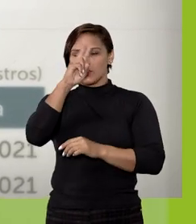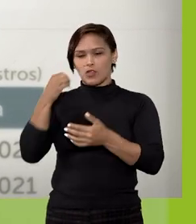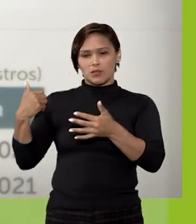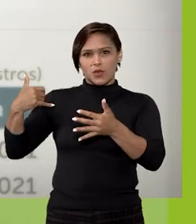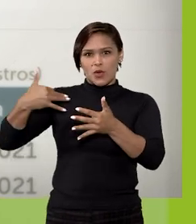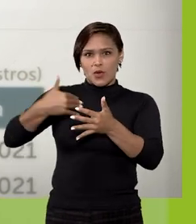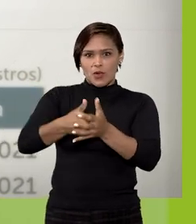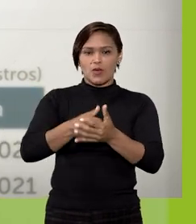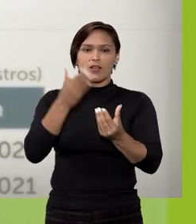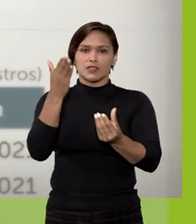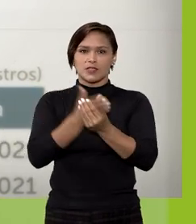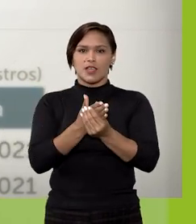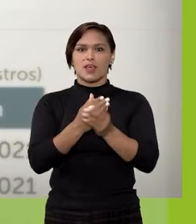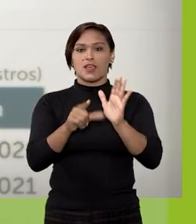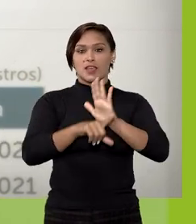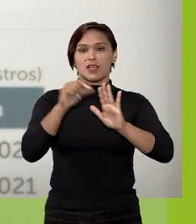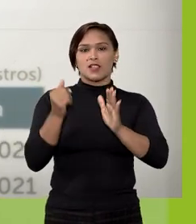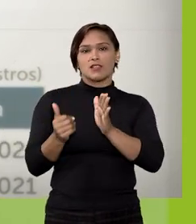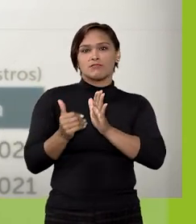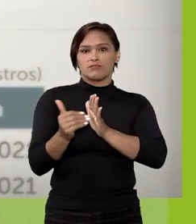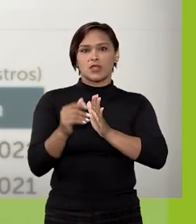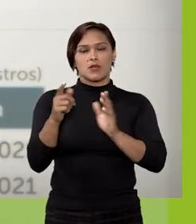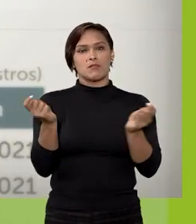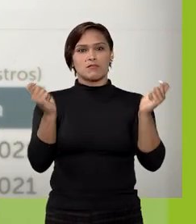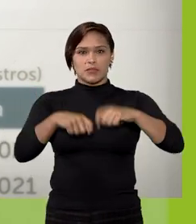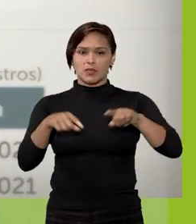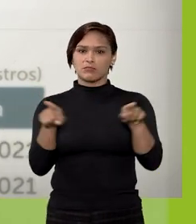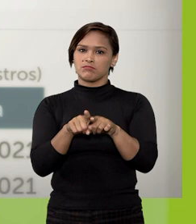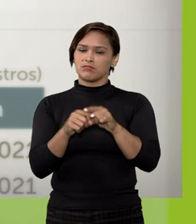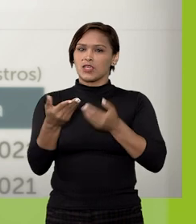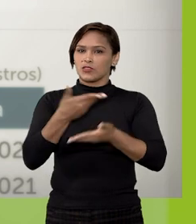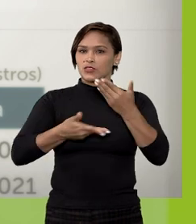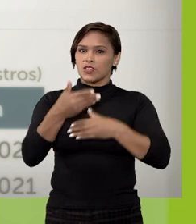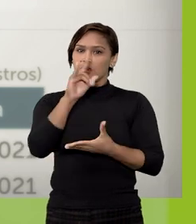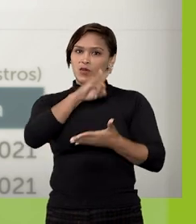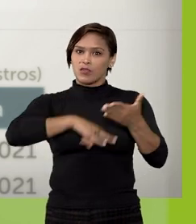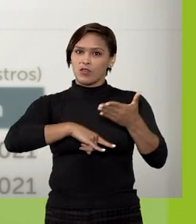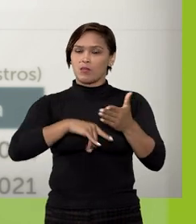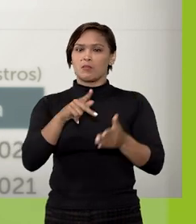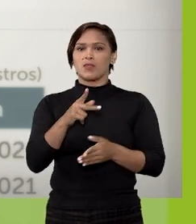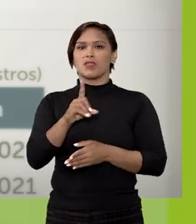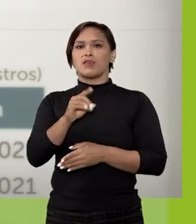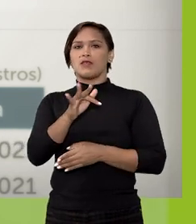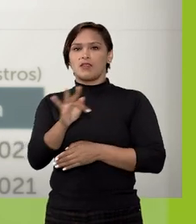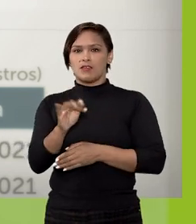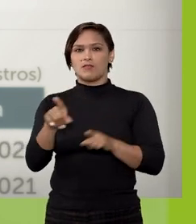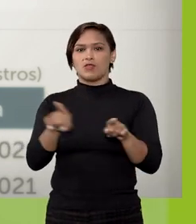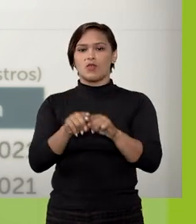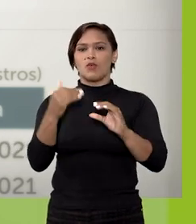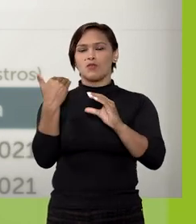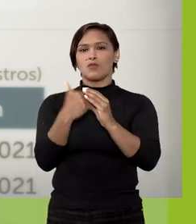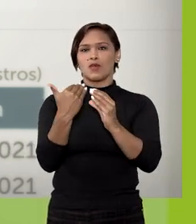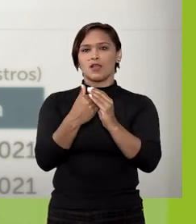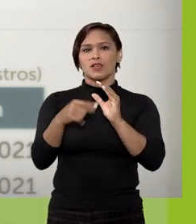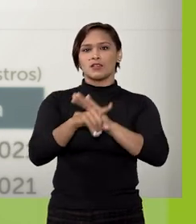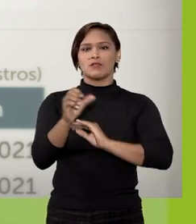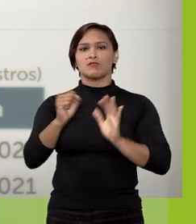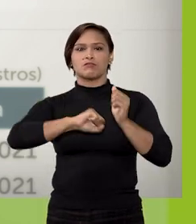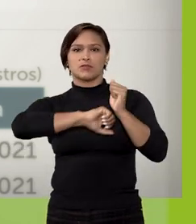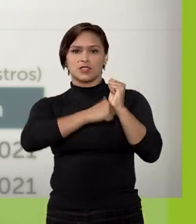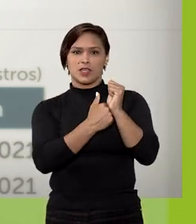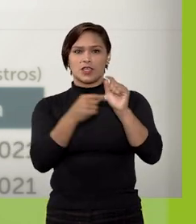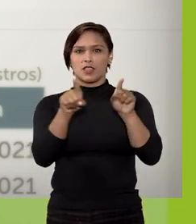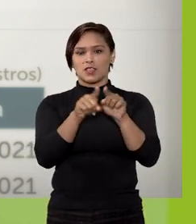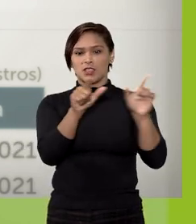registradas, clicando em Andamentos. Você pode ainda gerar um documento no formato PDF ou um arquivo do tipo zip